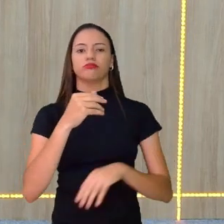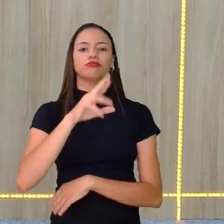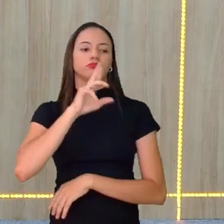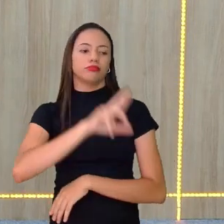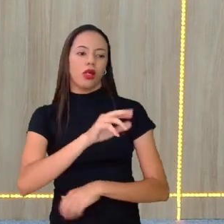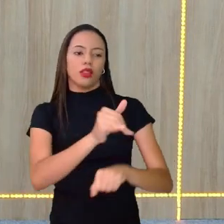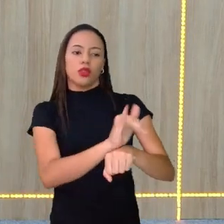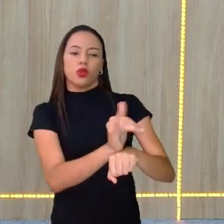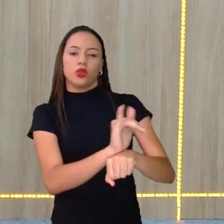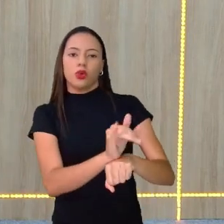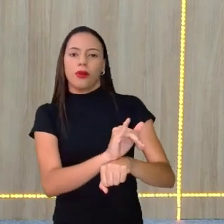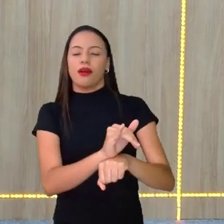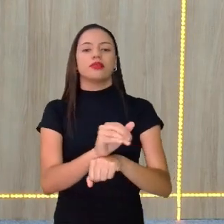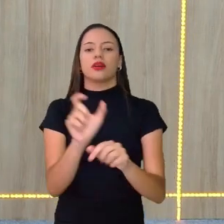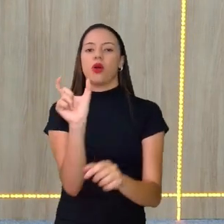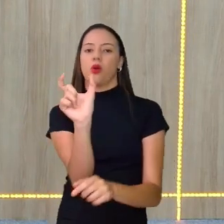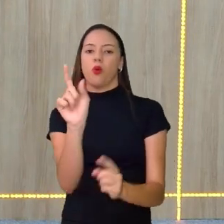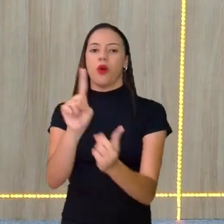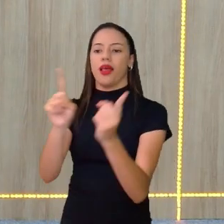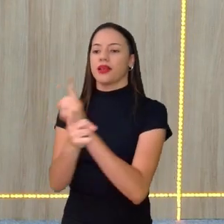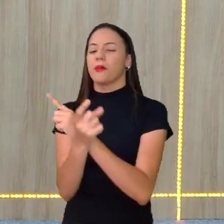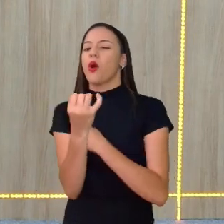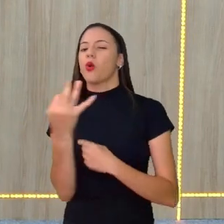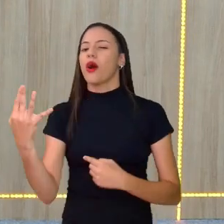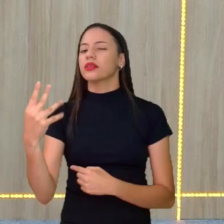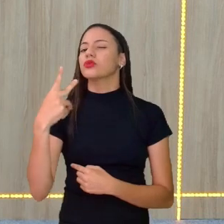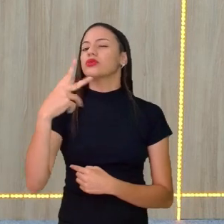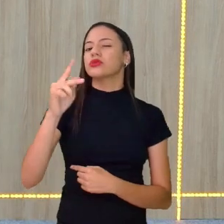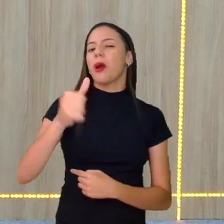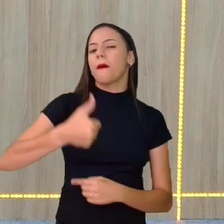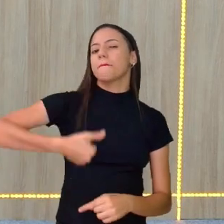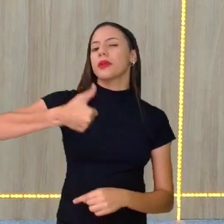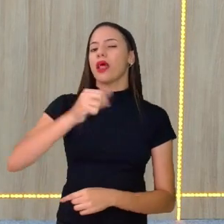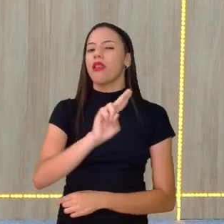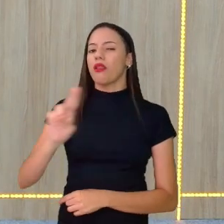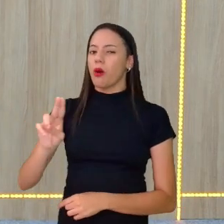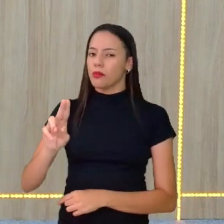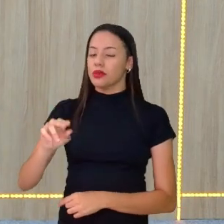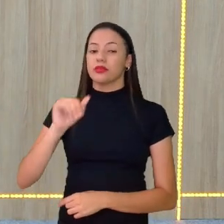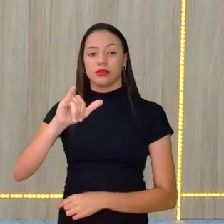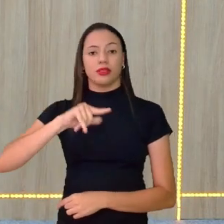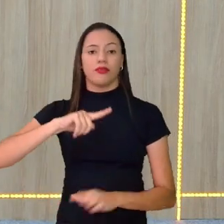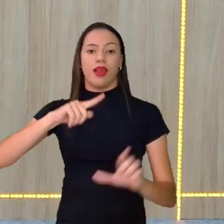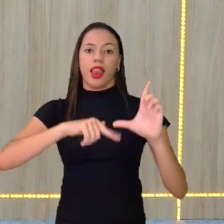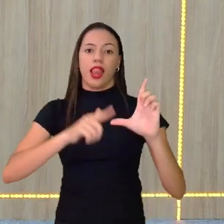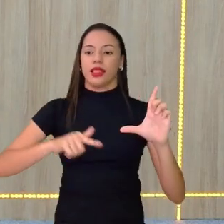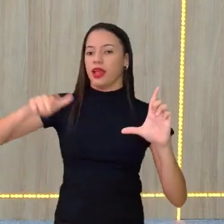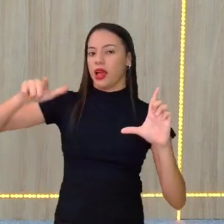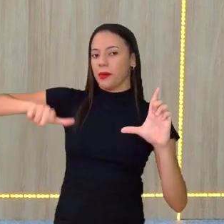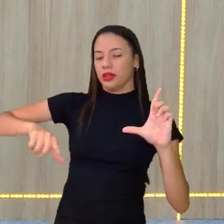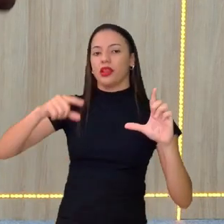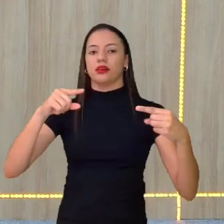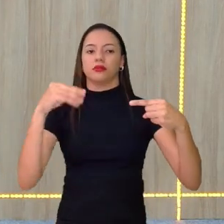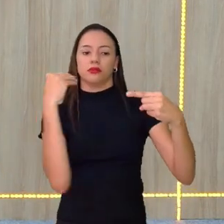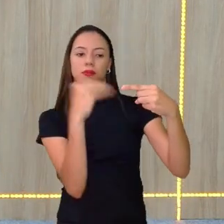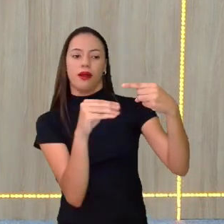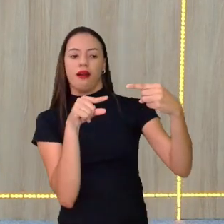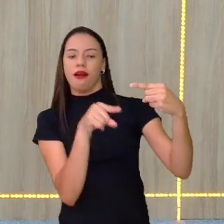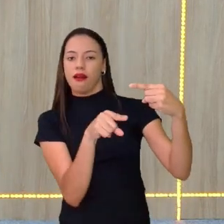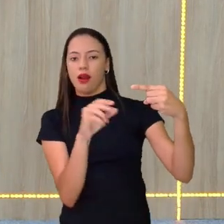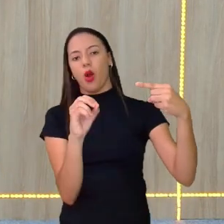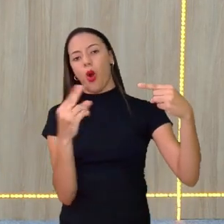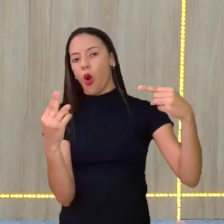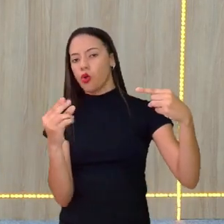é, quantos anagramas tem o seu primeiro nome. Então, se tiver mais de uma letra repetida, você vai colocar no denominador, se não, só bota